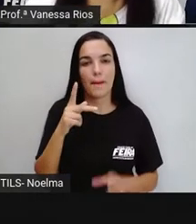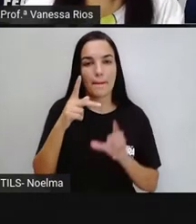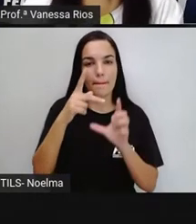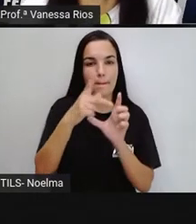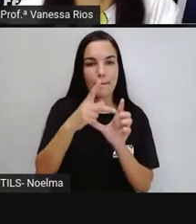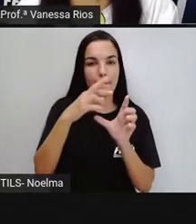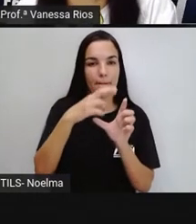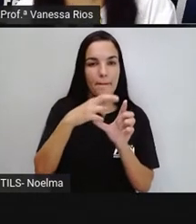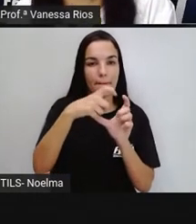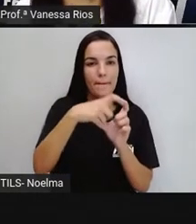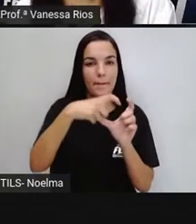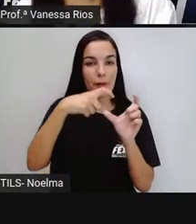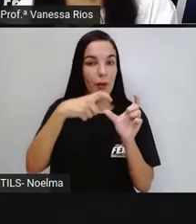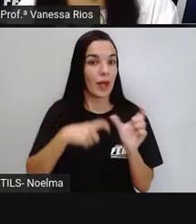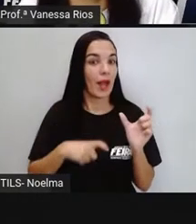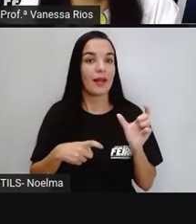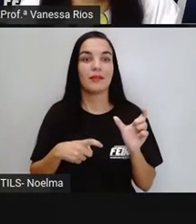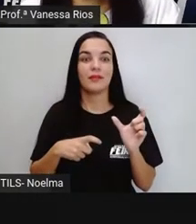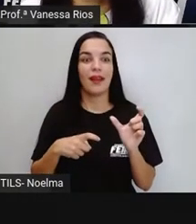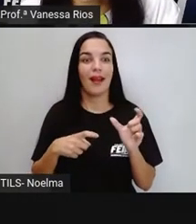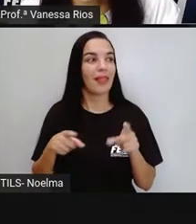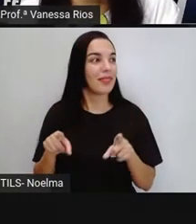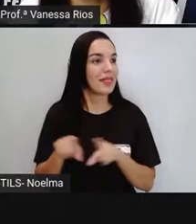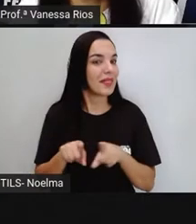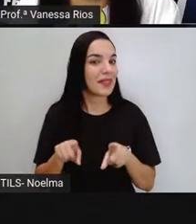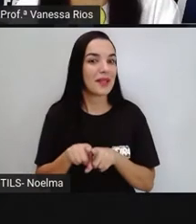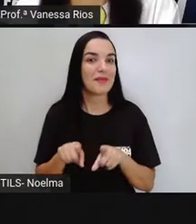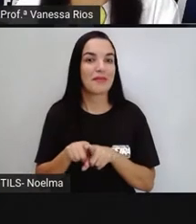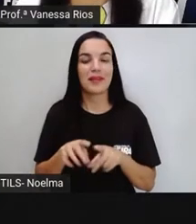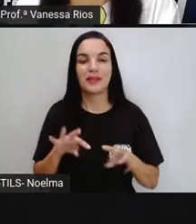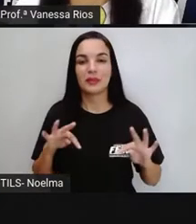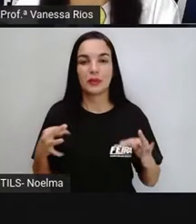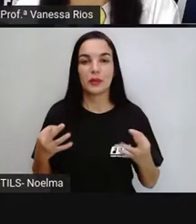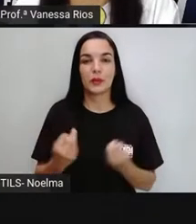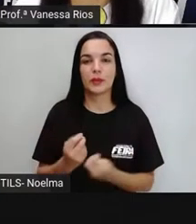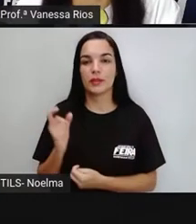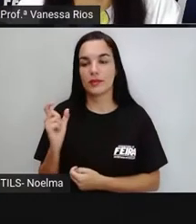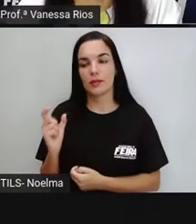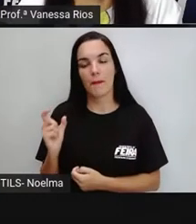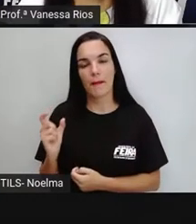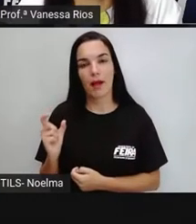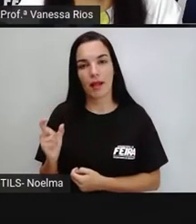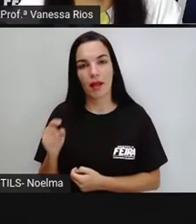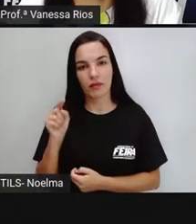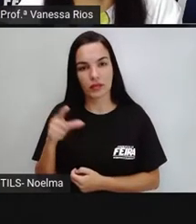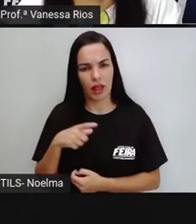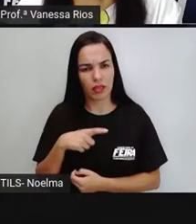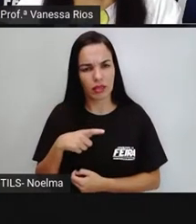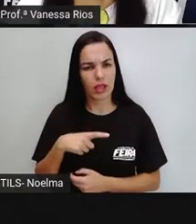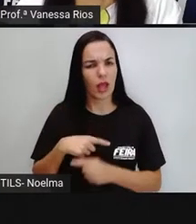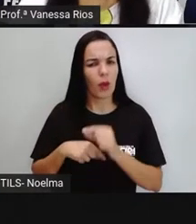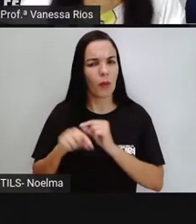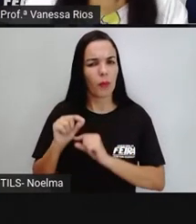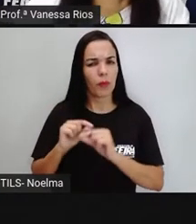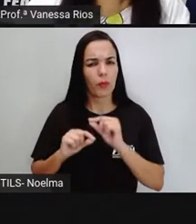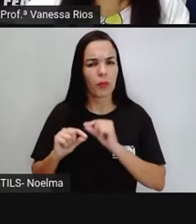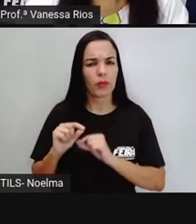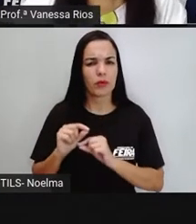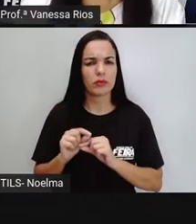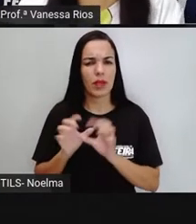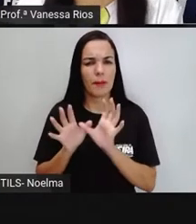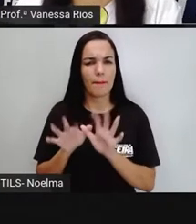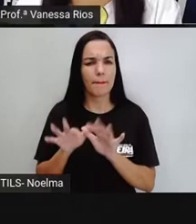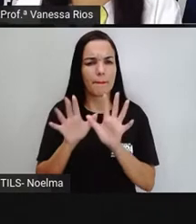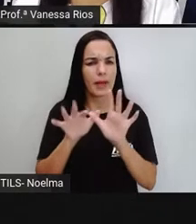vítima, acadêmico, último, brócolis, simpático, pássaro.